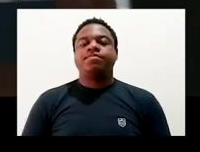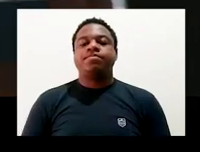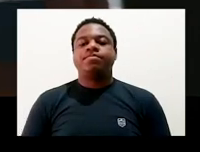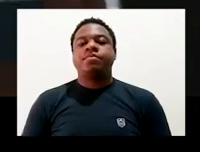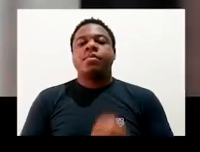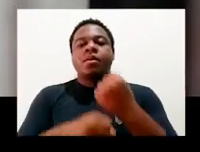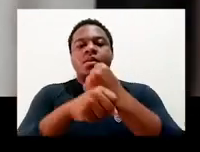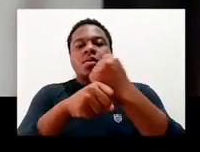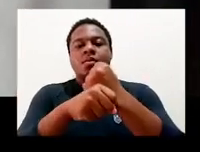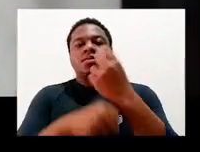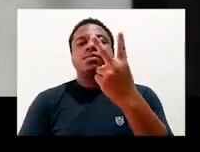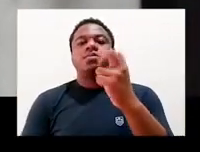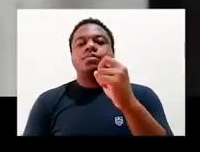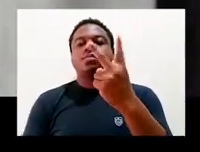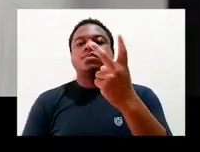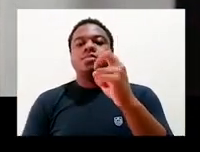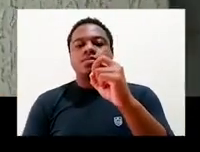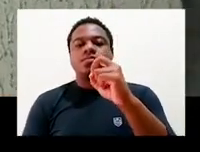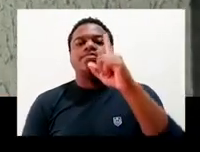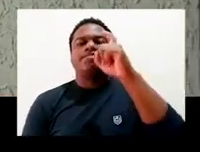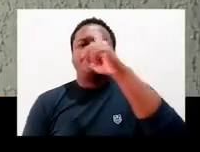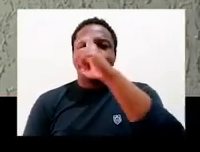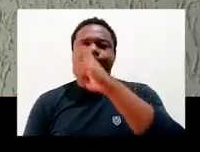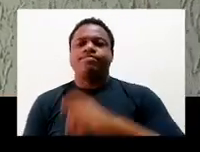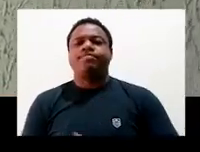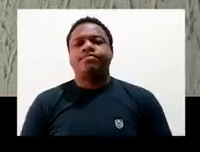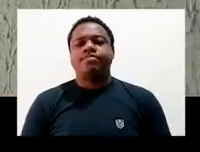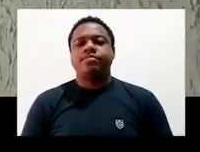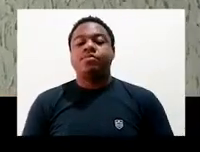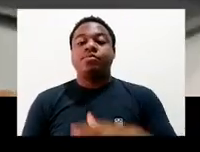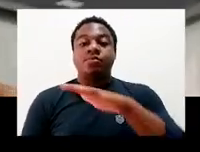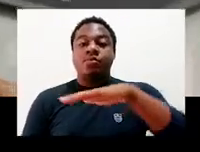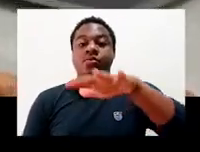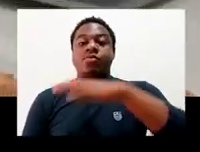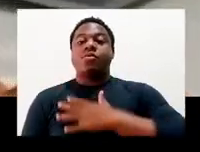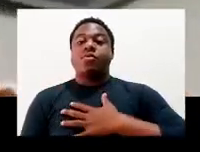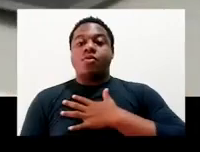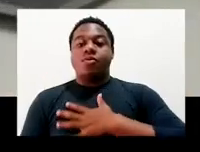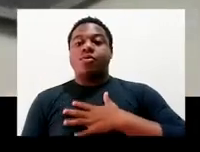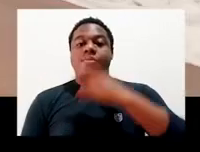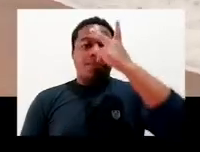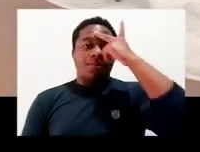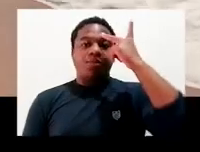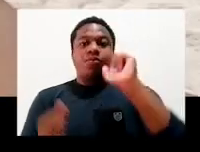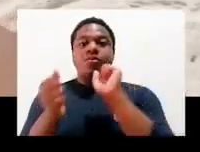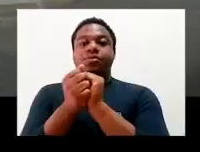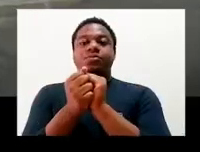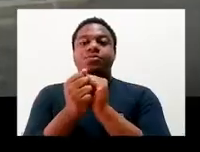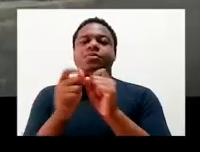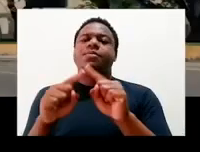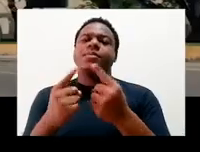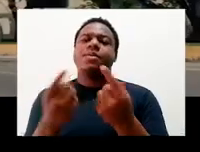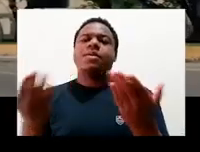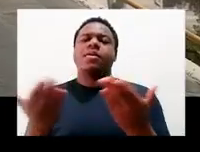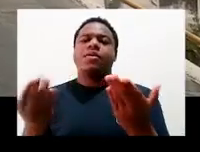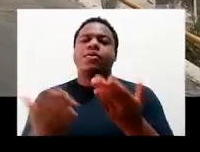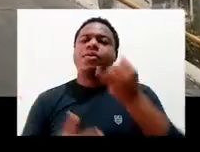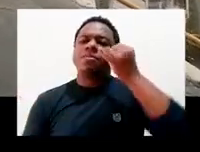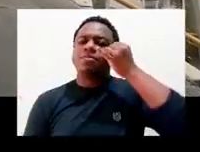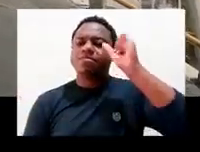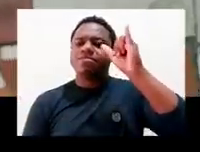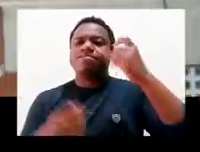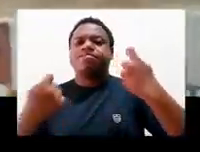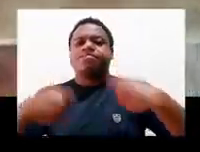Eita ano complicado, longe da família, dos amigos, logo a gente, o povo que mais gosta de se